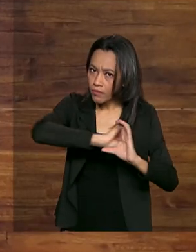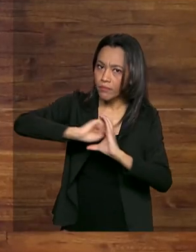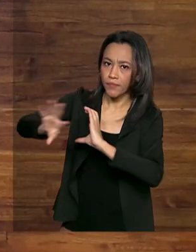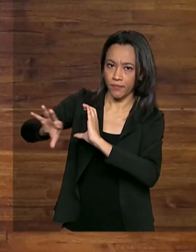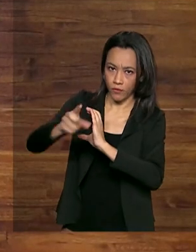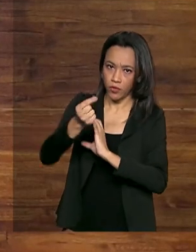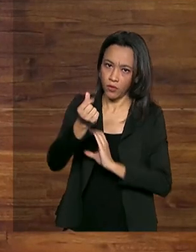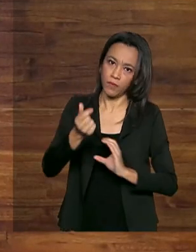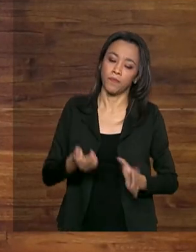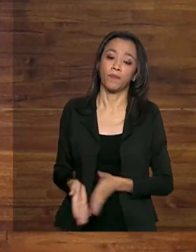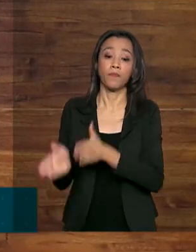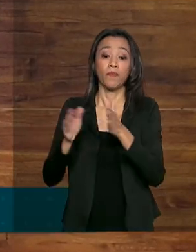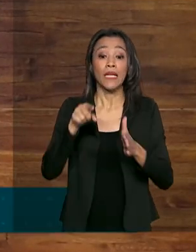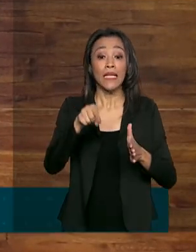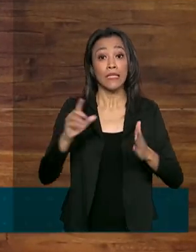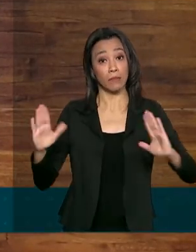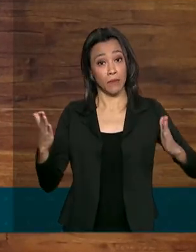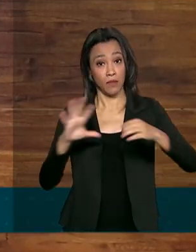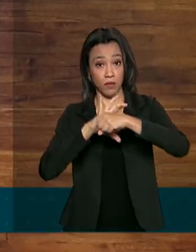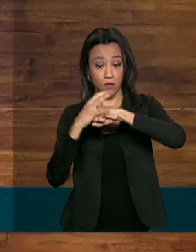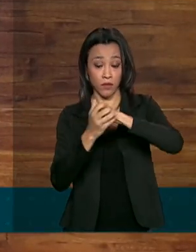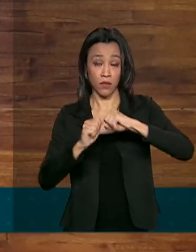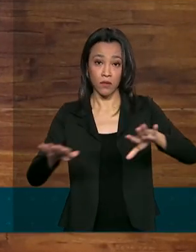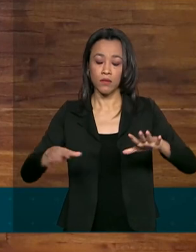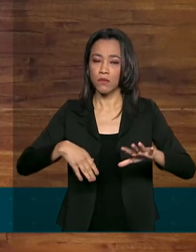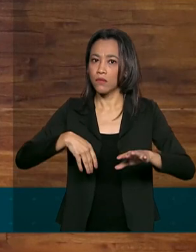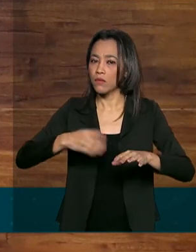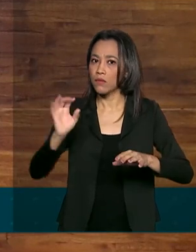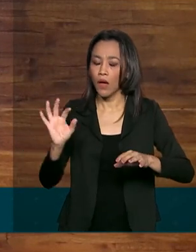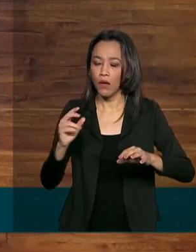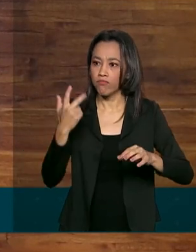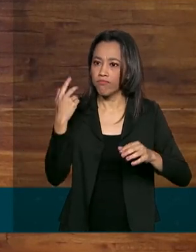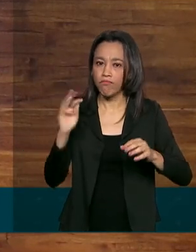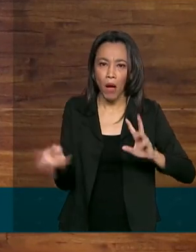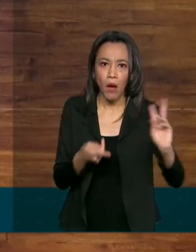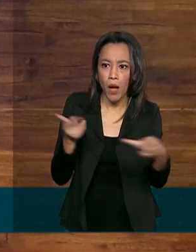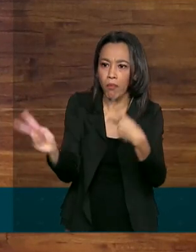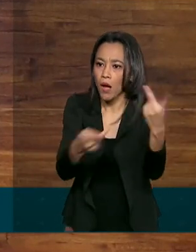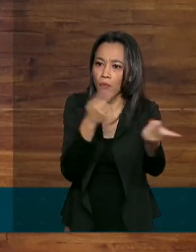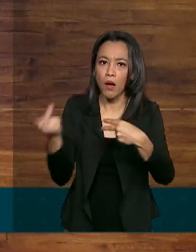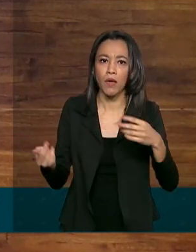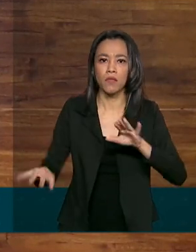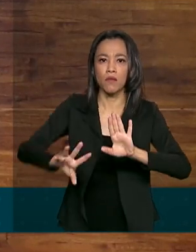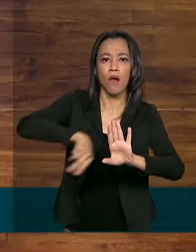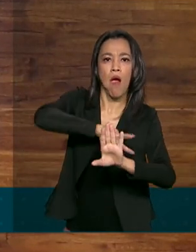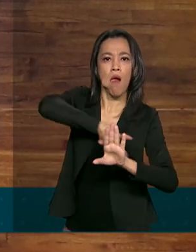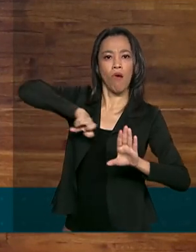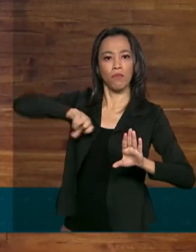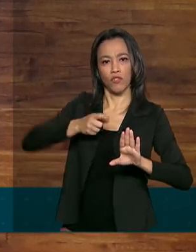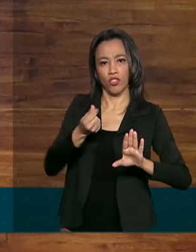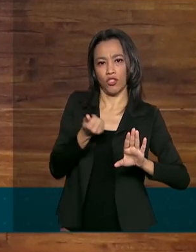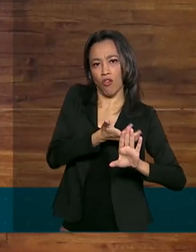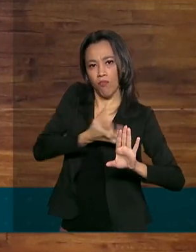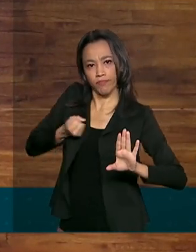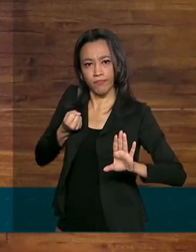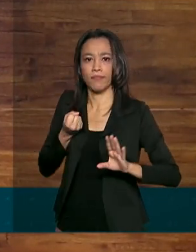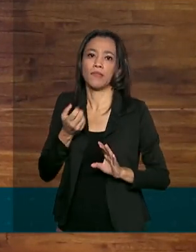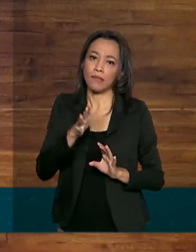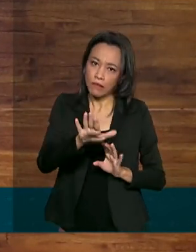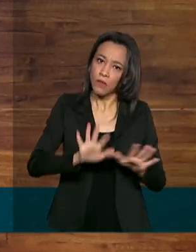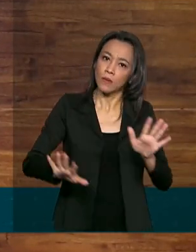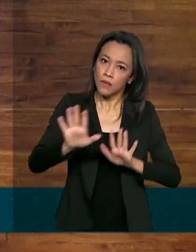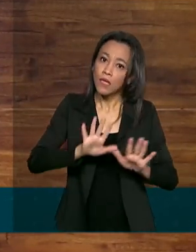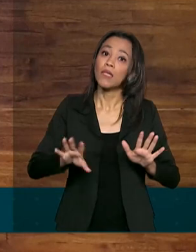Com a pandemia, esse tipo de fraude de golpe tem sido cada vez mais comum. Então, fico alerta. Especialmente para quem recebe auxílio